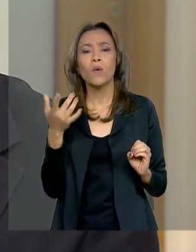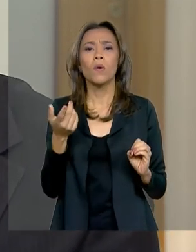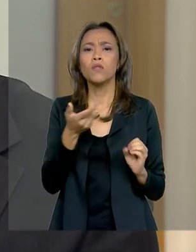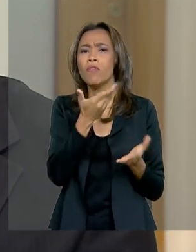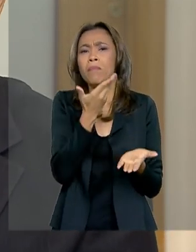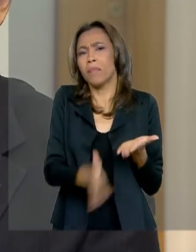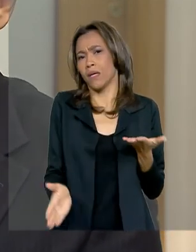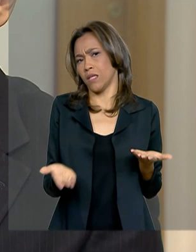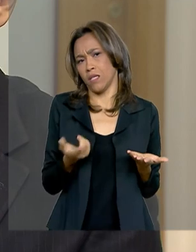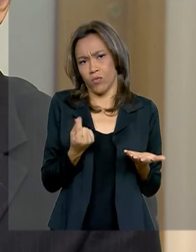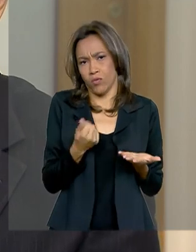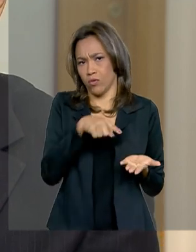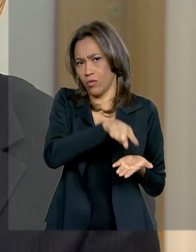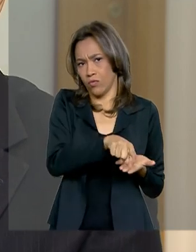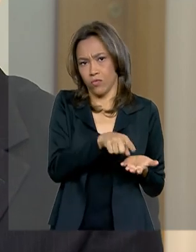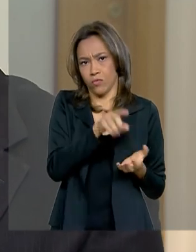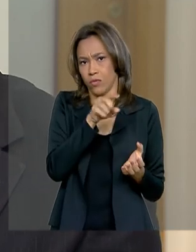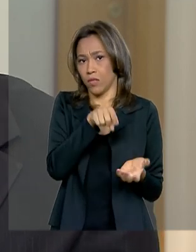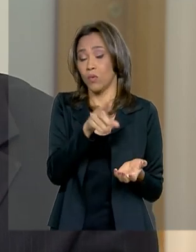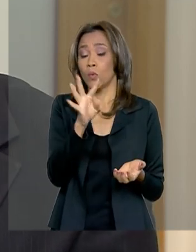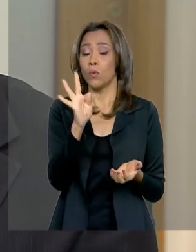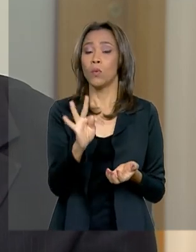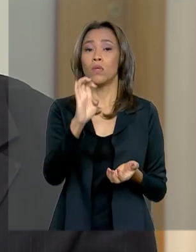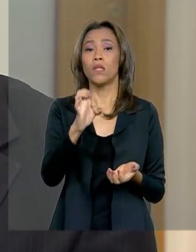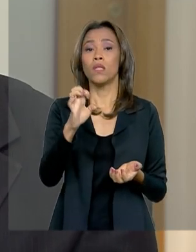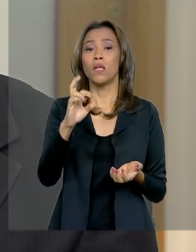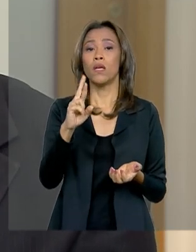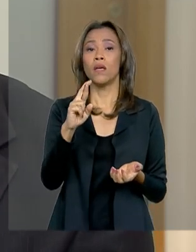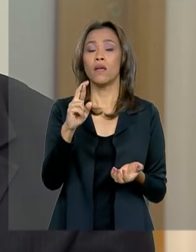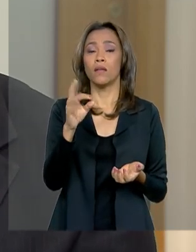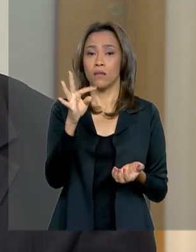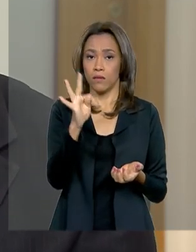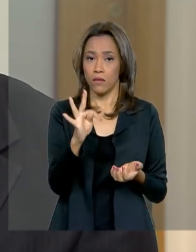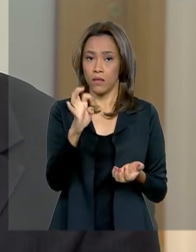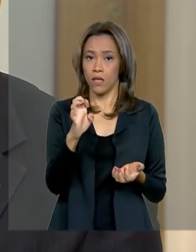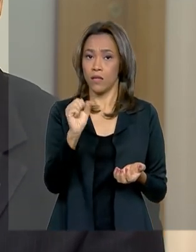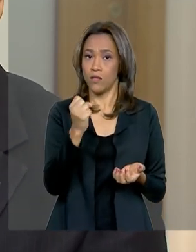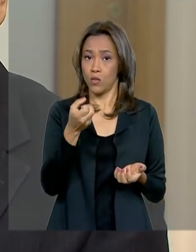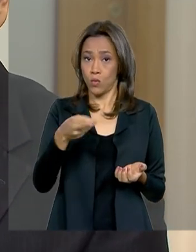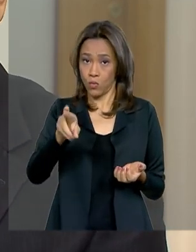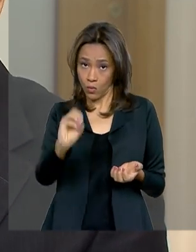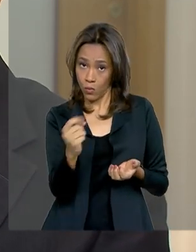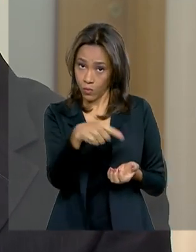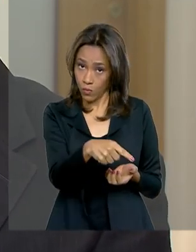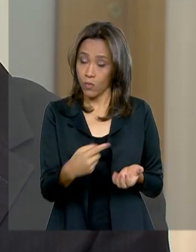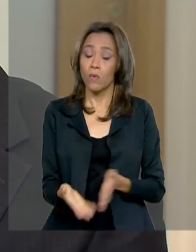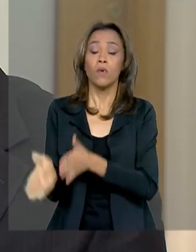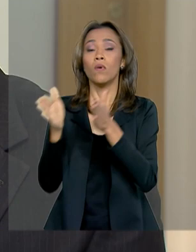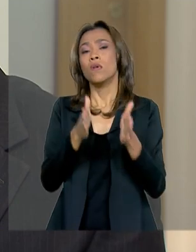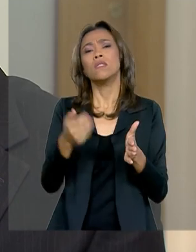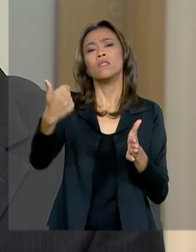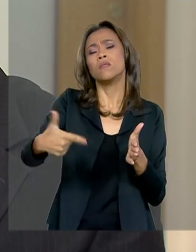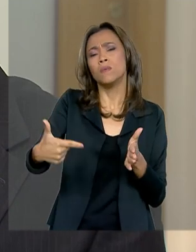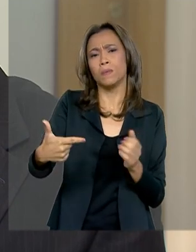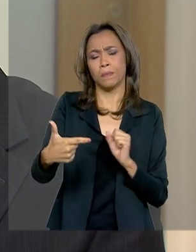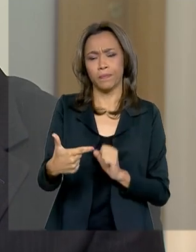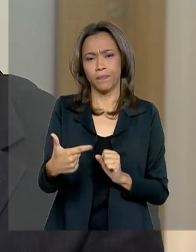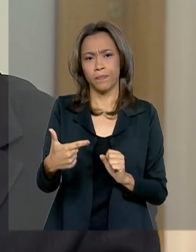de perder essa grana. Então, para o investidor com o perfil mais conservador, essa é a alternativa ideal. Em segundo lugar,